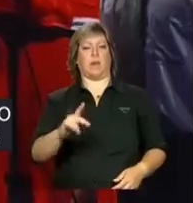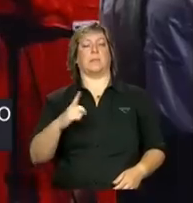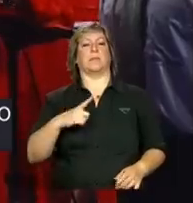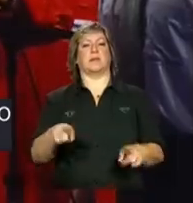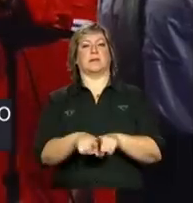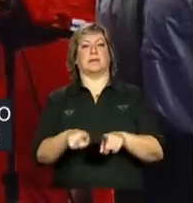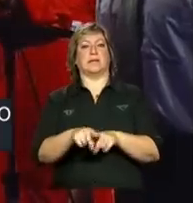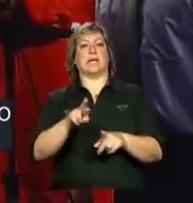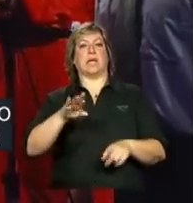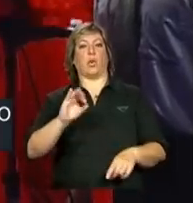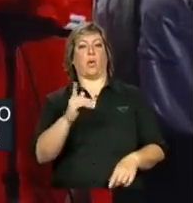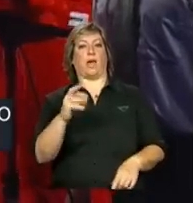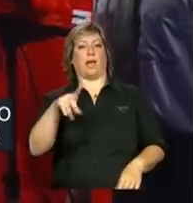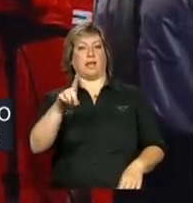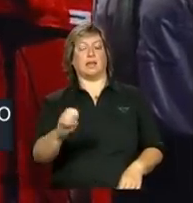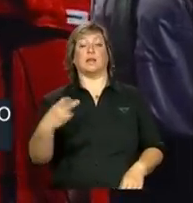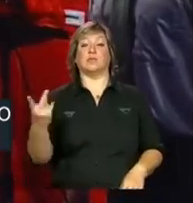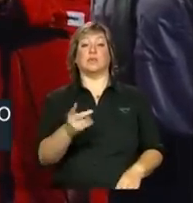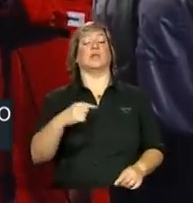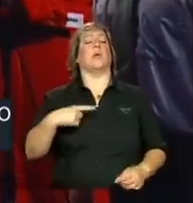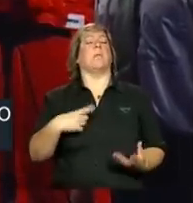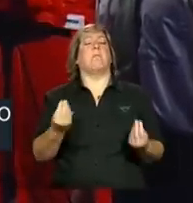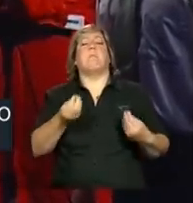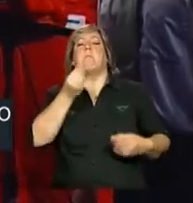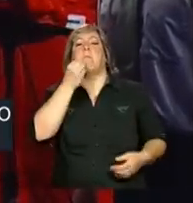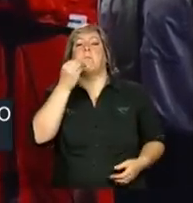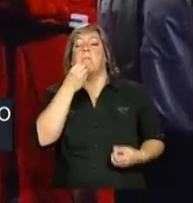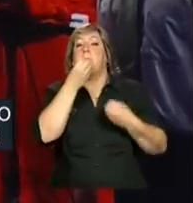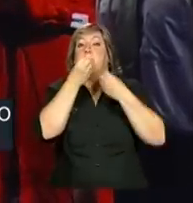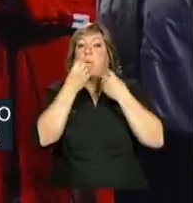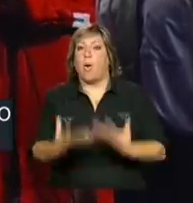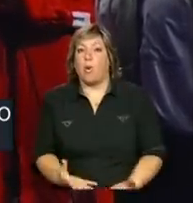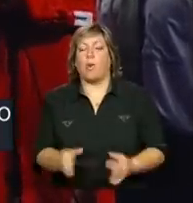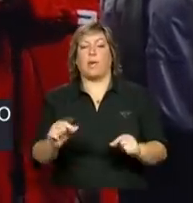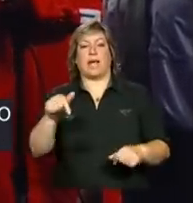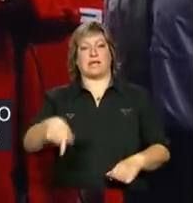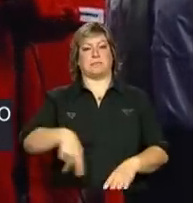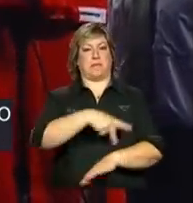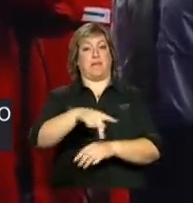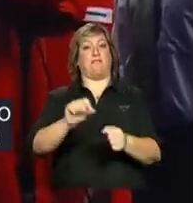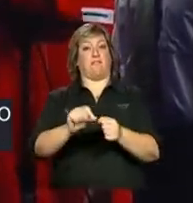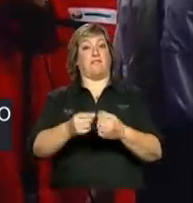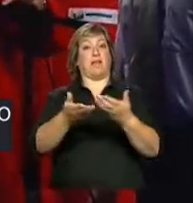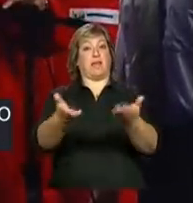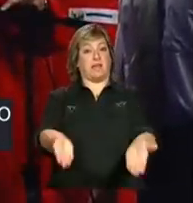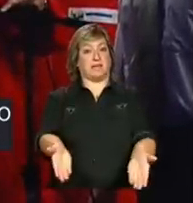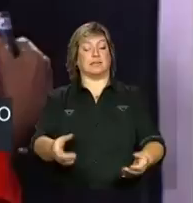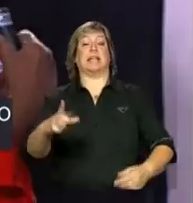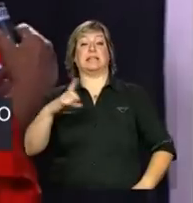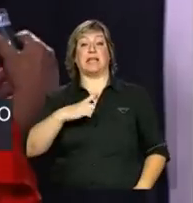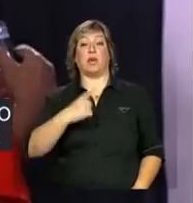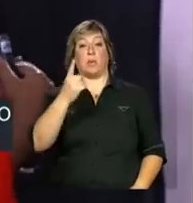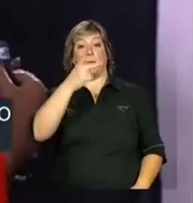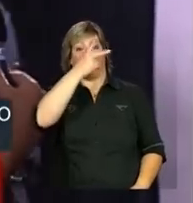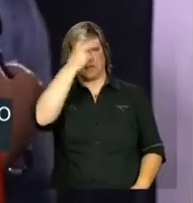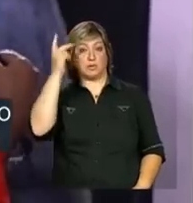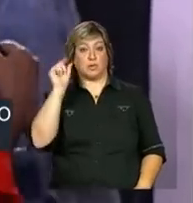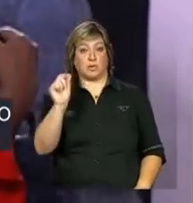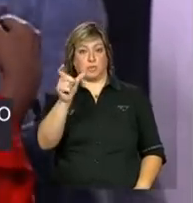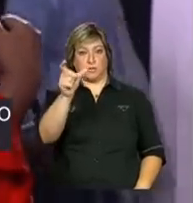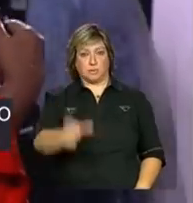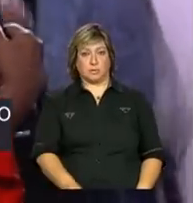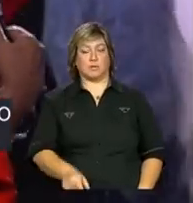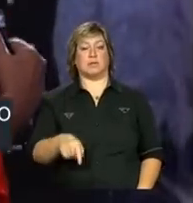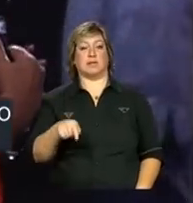grandes oportunidades que esse país construiu Tem uma pessoa a qual,